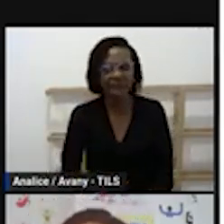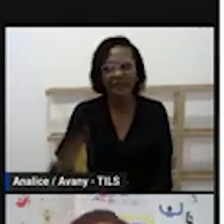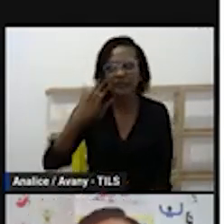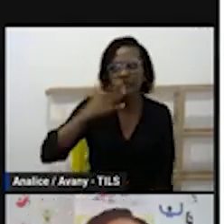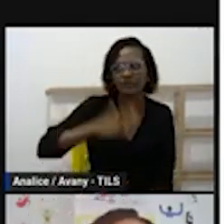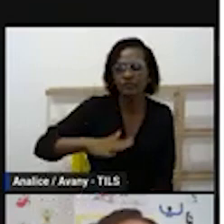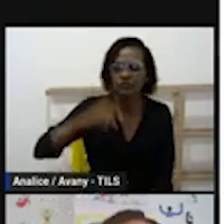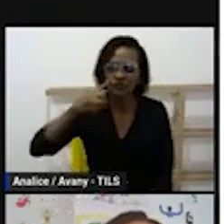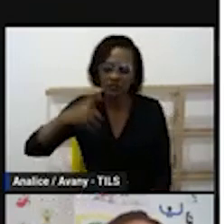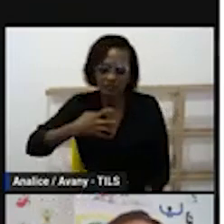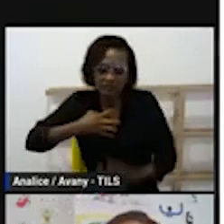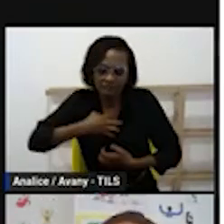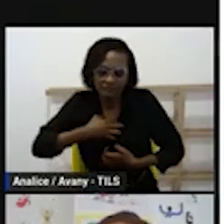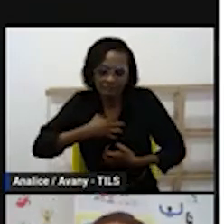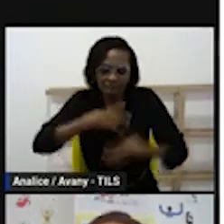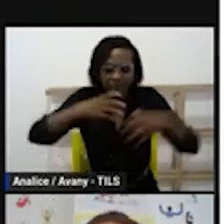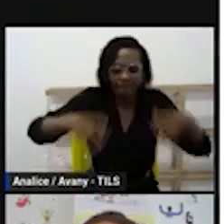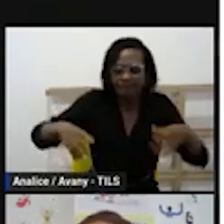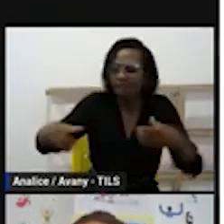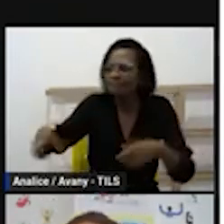espaço. Muito bem.